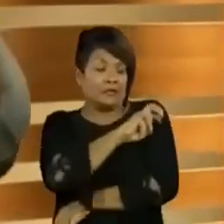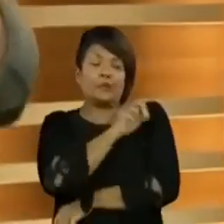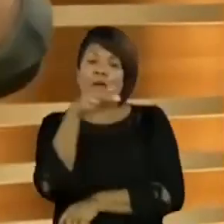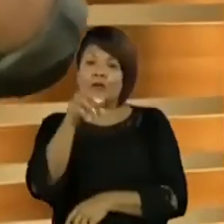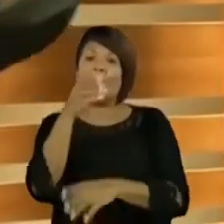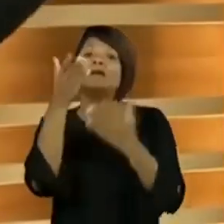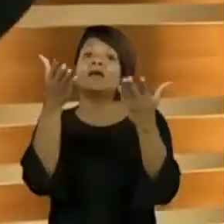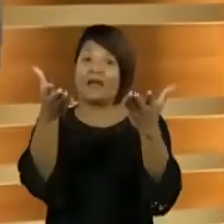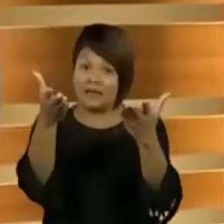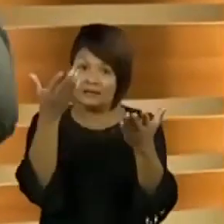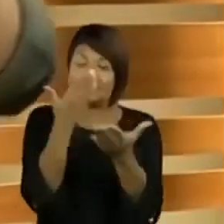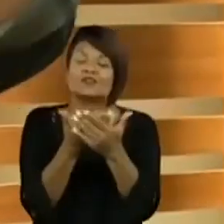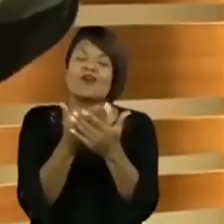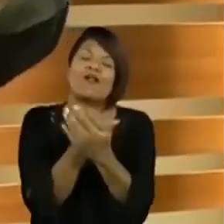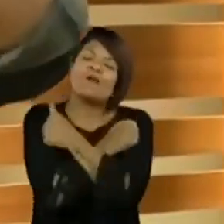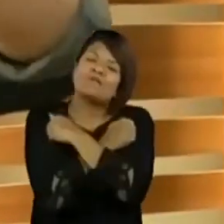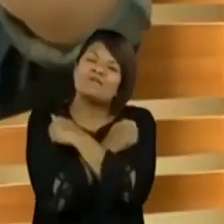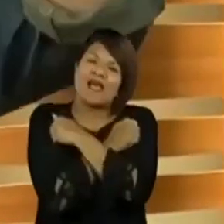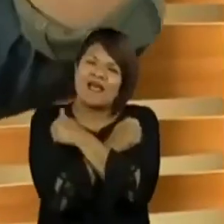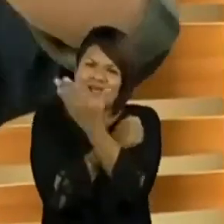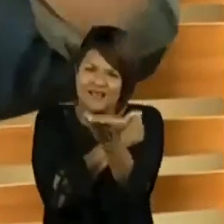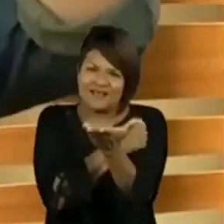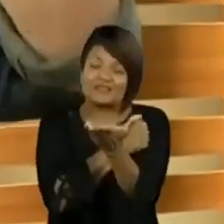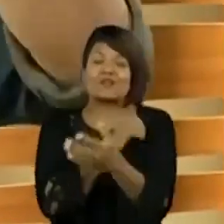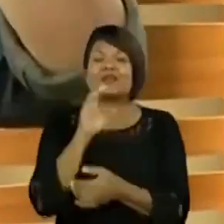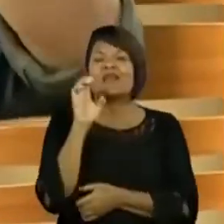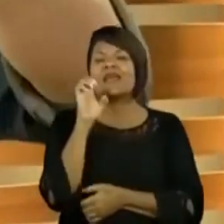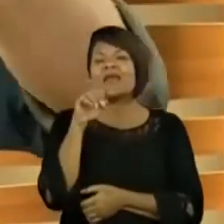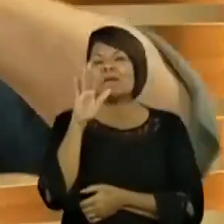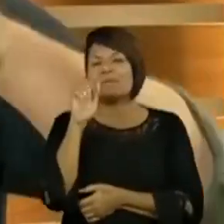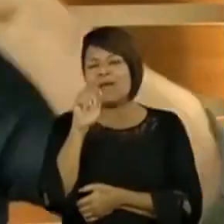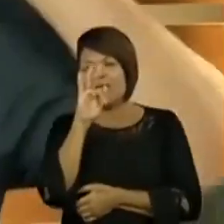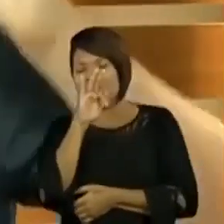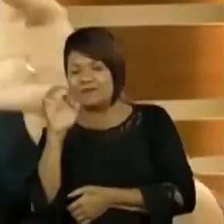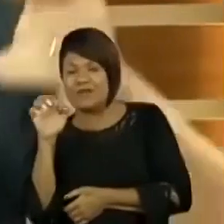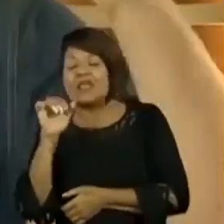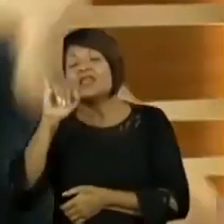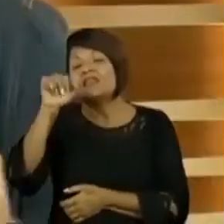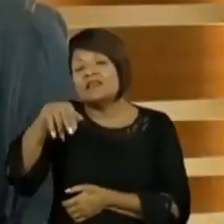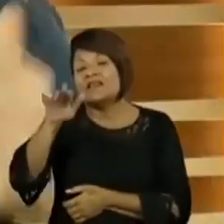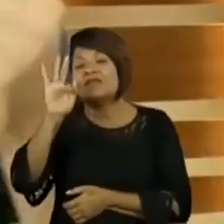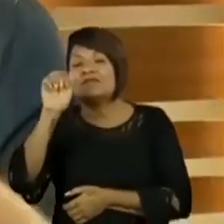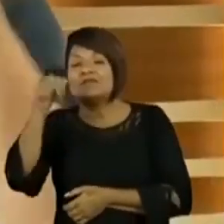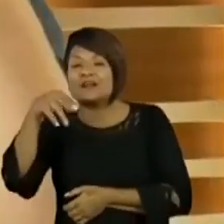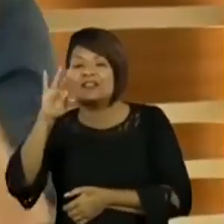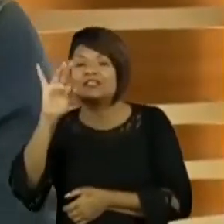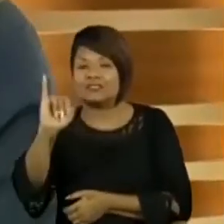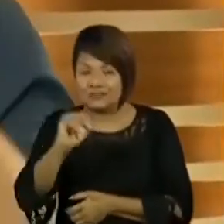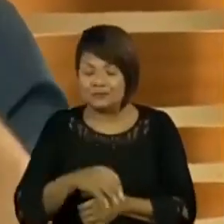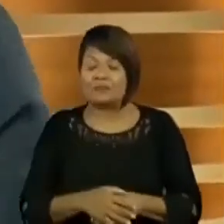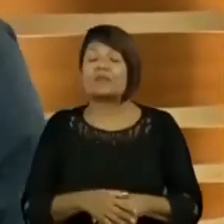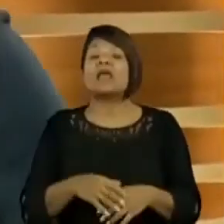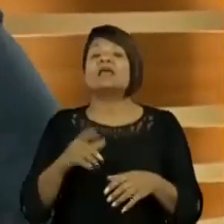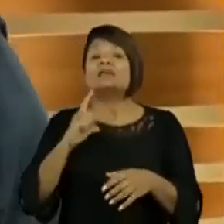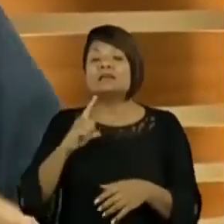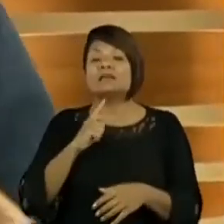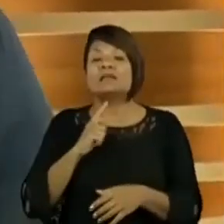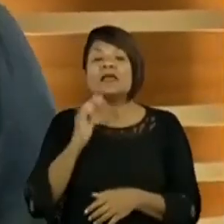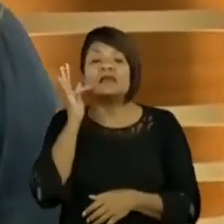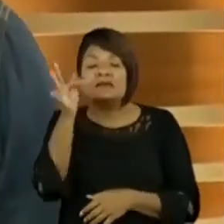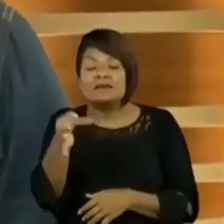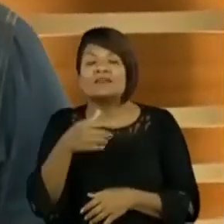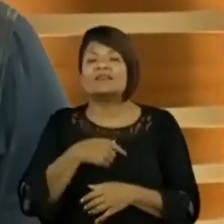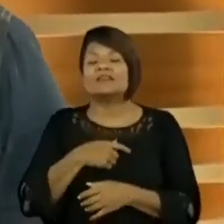Aliás, a escola, um grande abraço para os estudantes da EMEF Infante Dom Henrique, que em breve vai se chamar EMEF Espaço de Bitita,